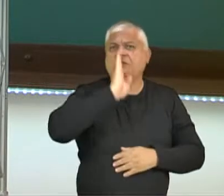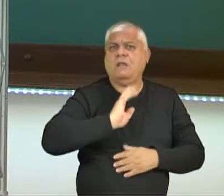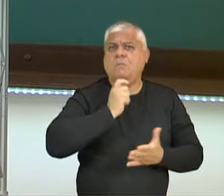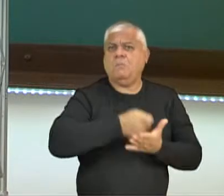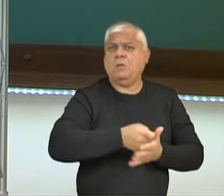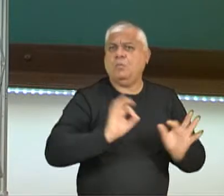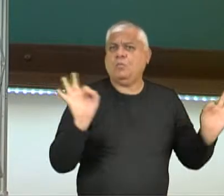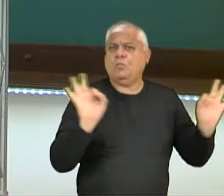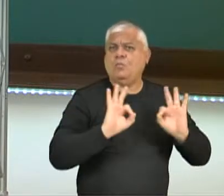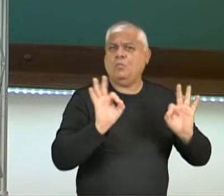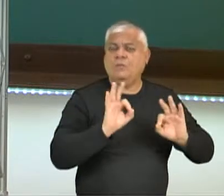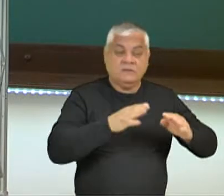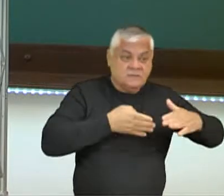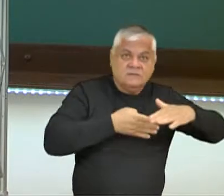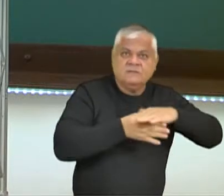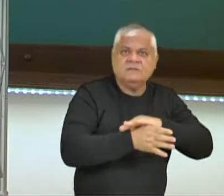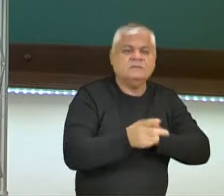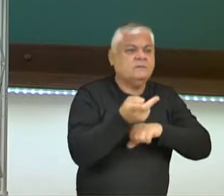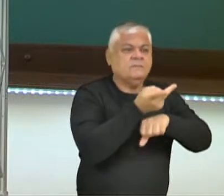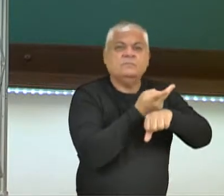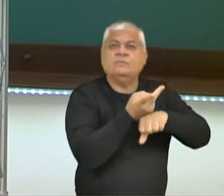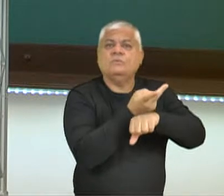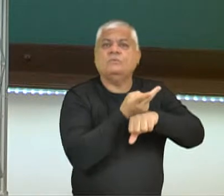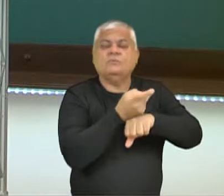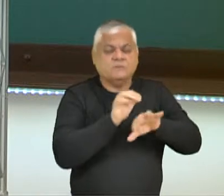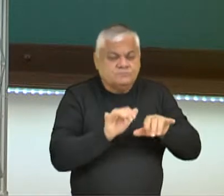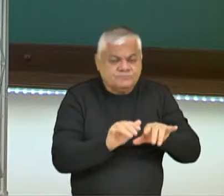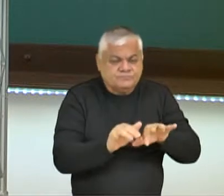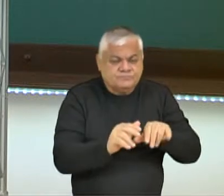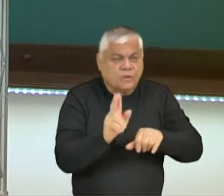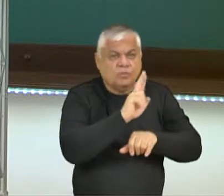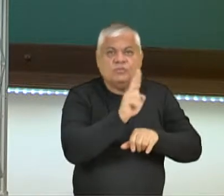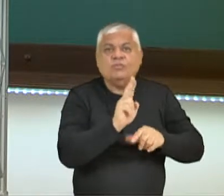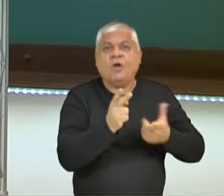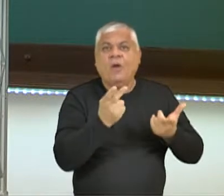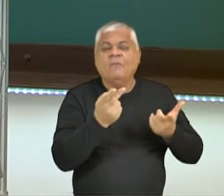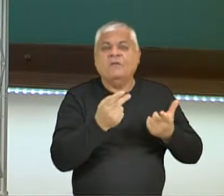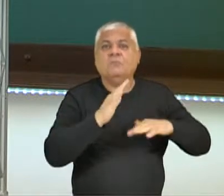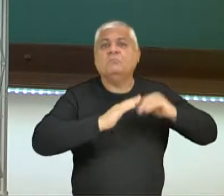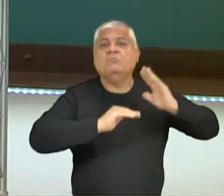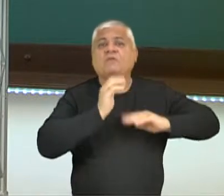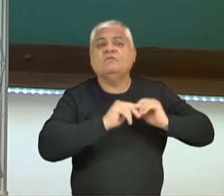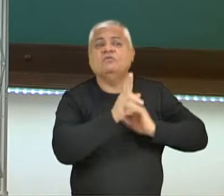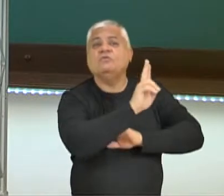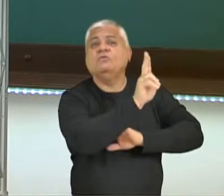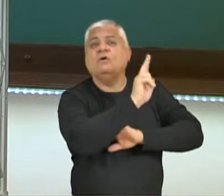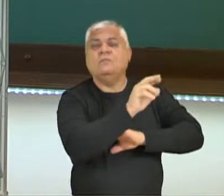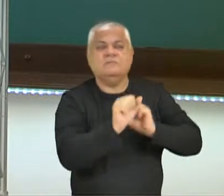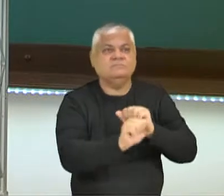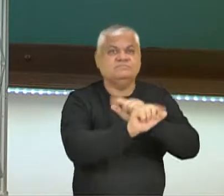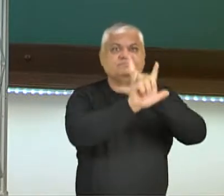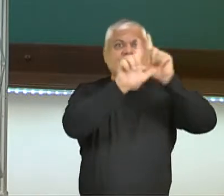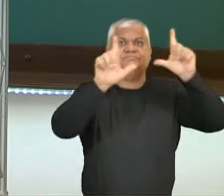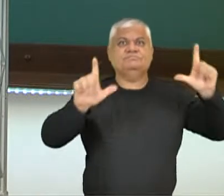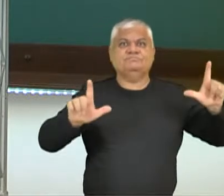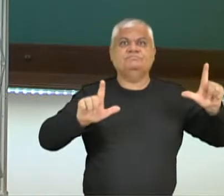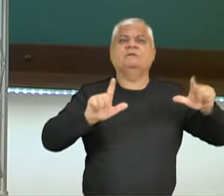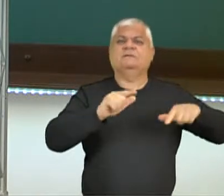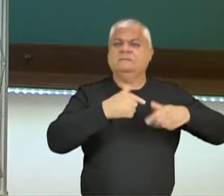nada. E você pode ir lá e procurar e conhecer os artistas e as suas obras. Muito interessante, né?